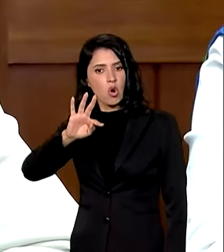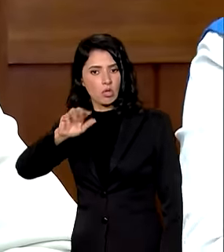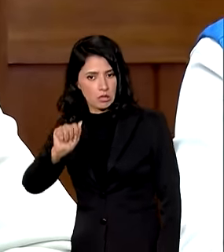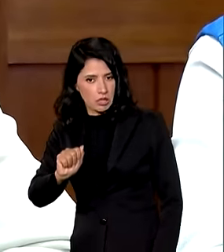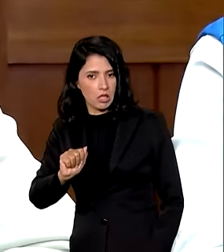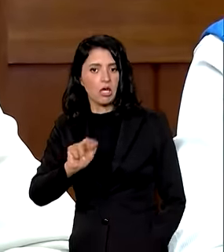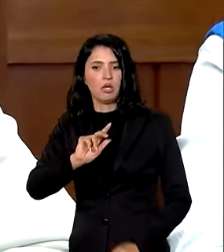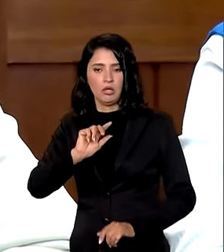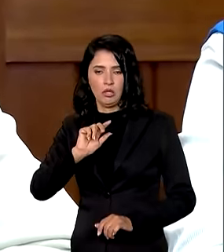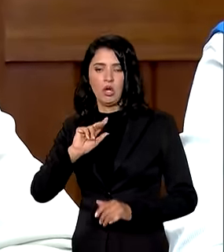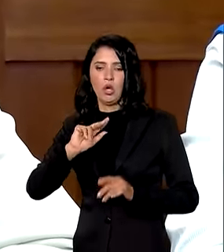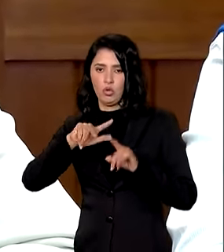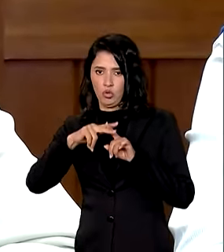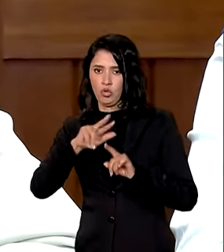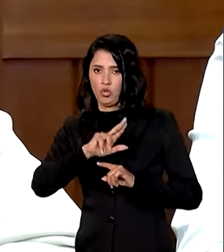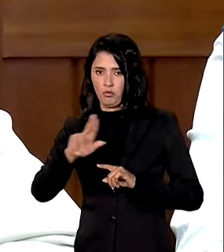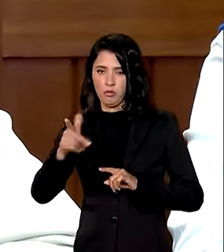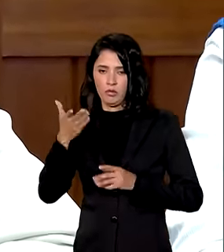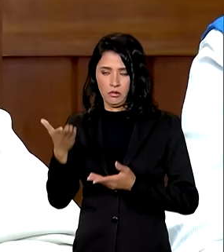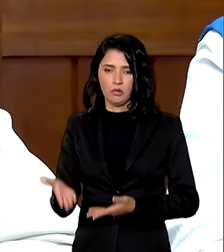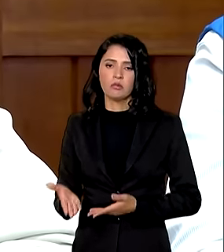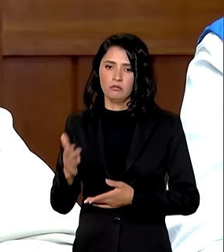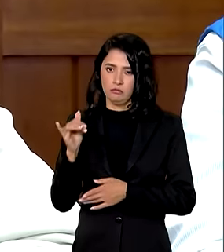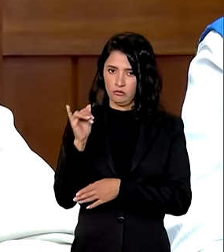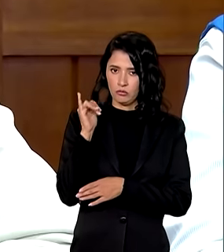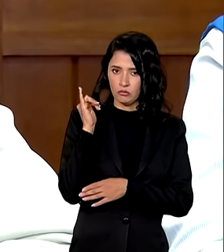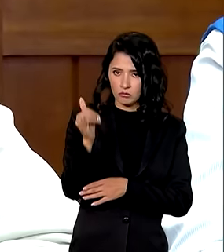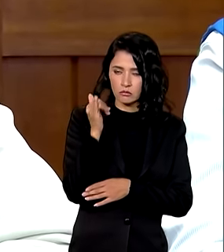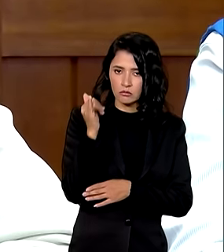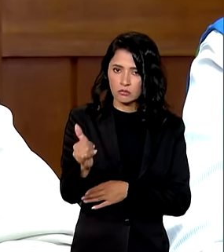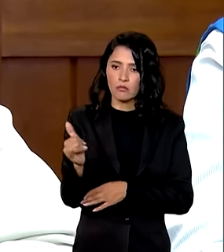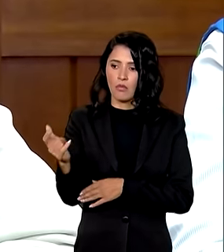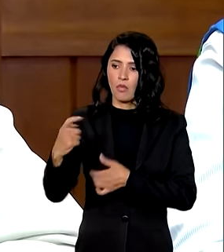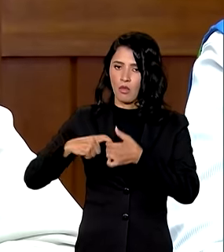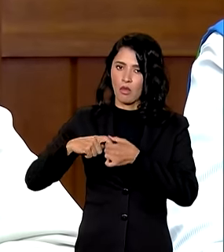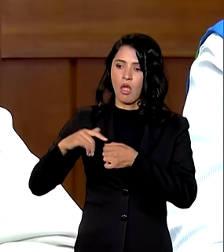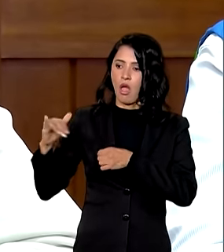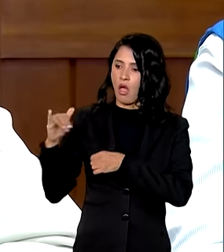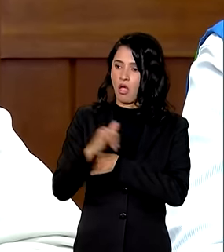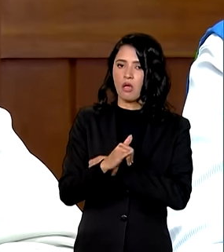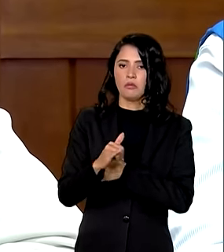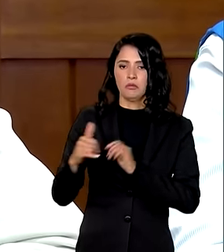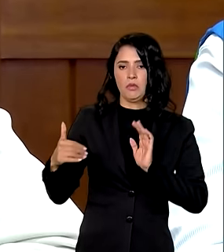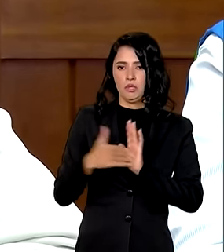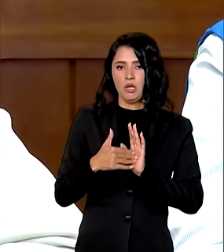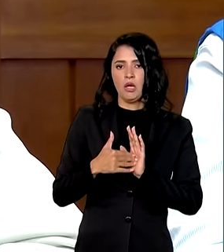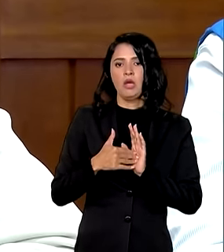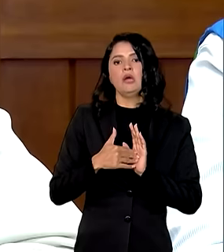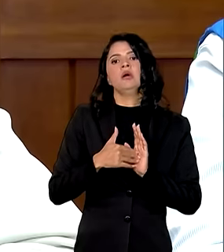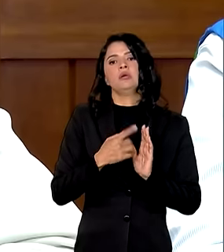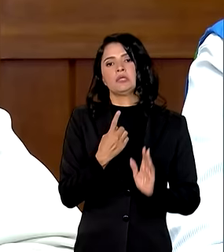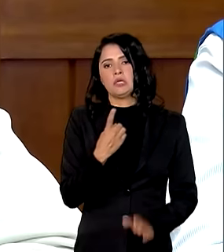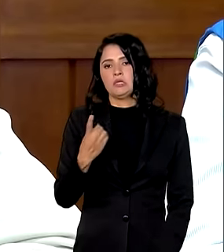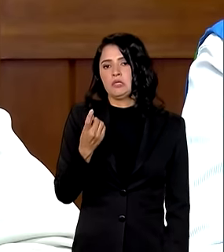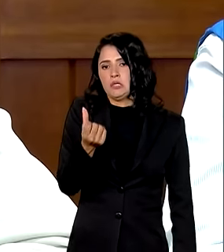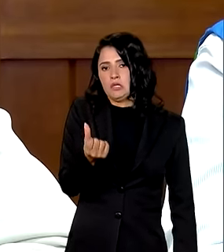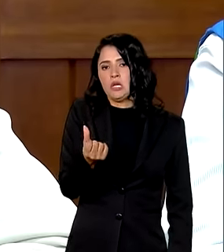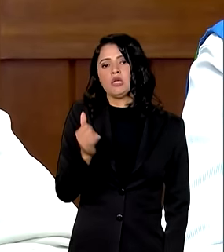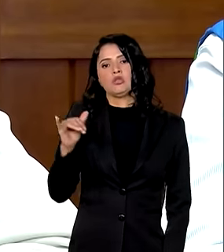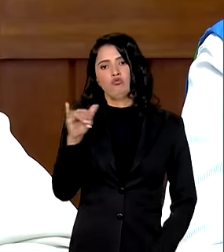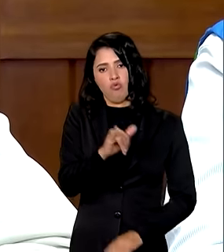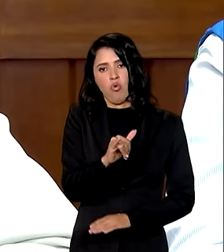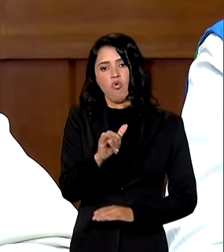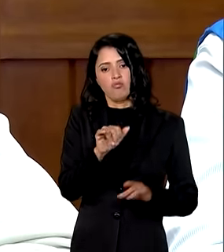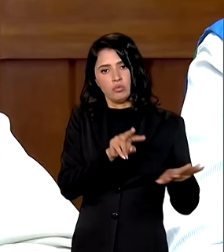malha aérea emergencial para o Rio Grande do Sul a população contará com até 116 voos semanais nessa primeira